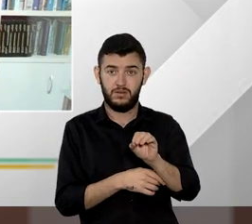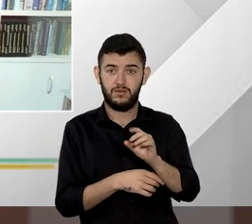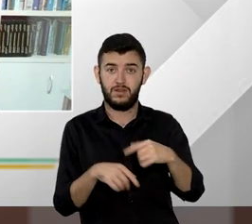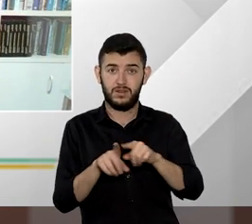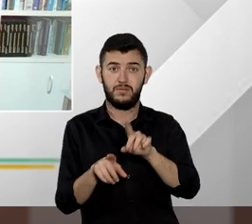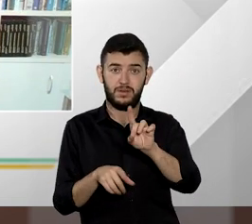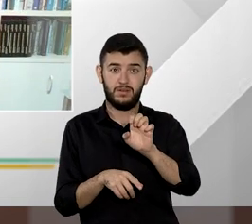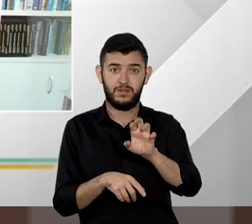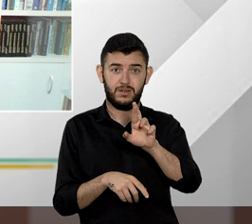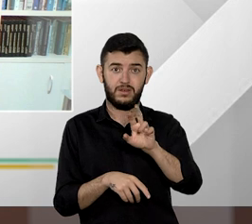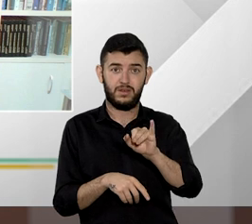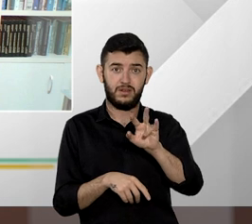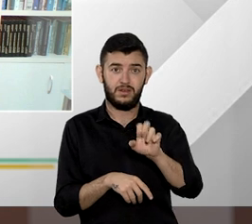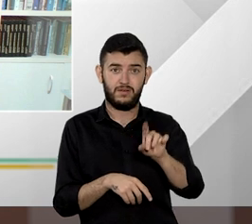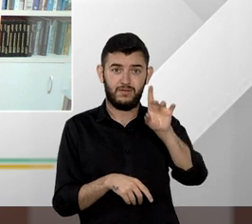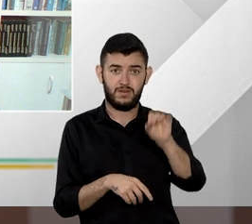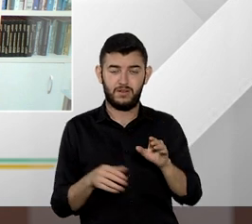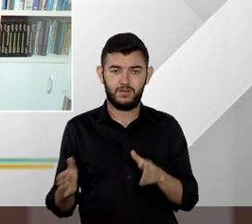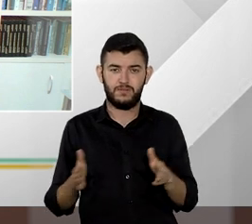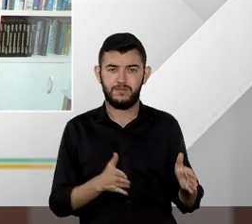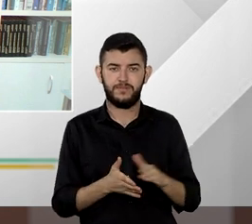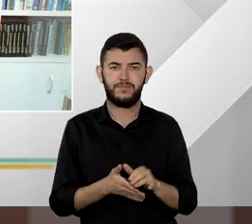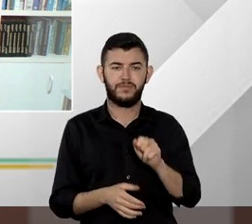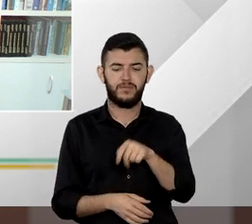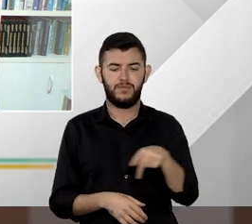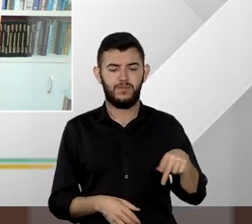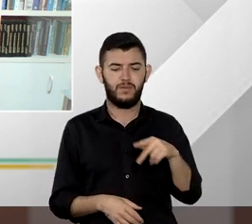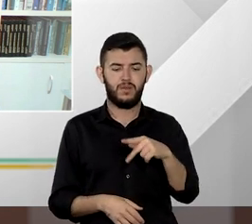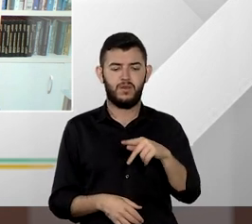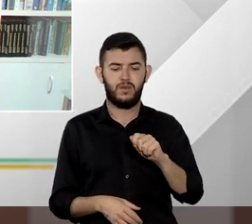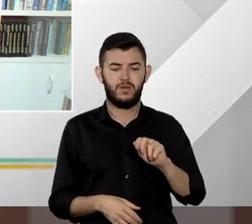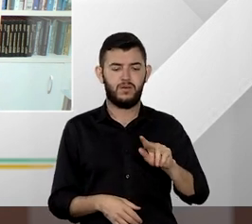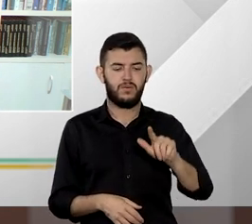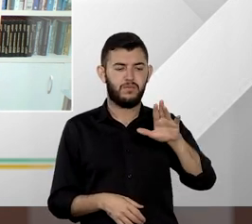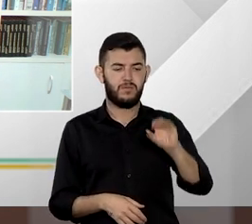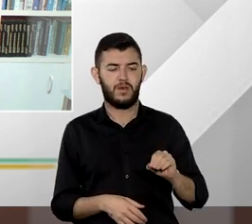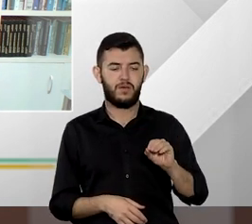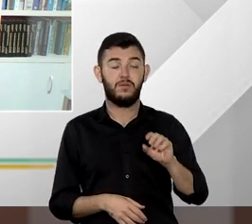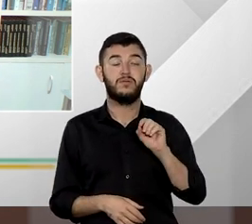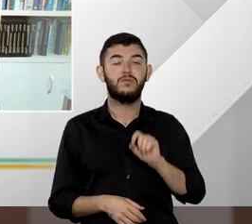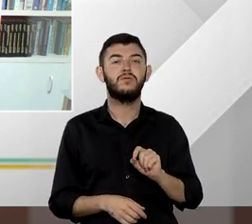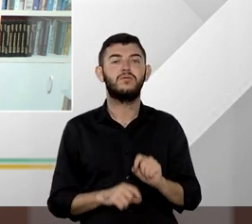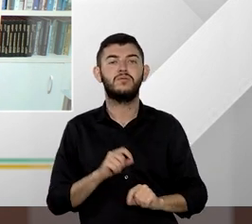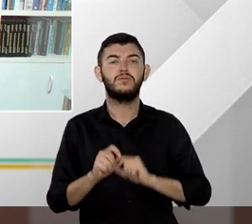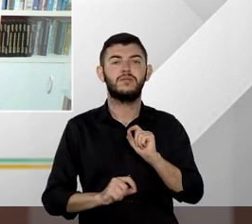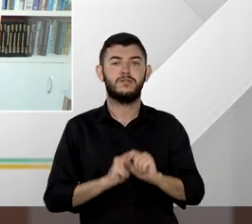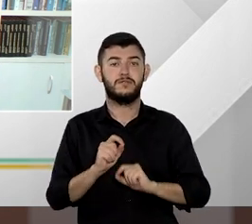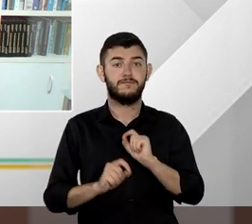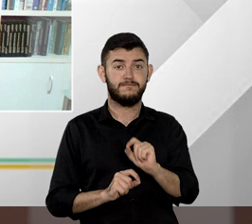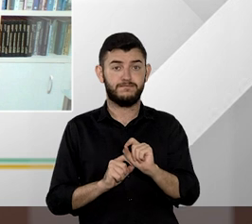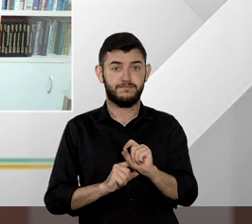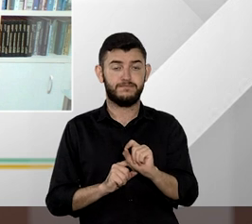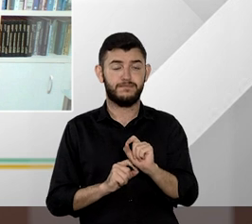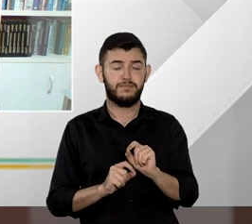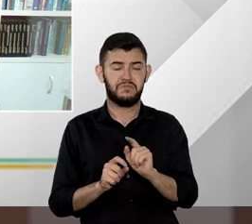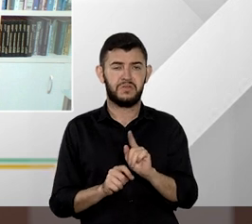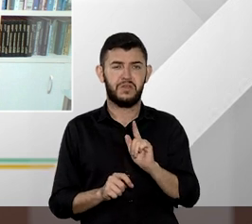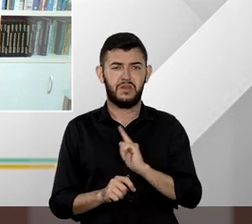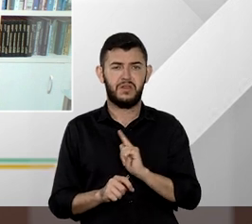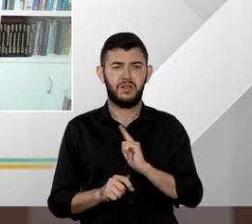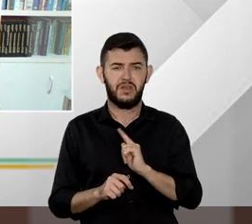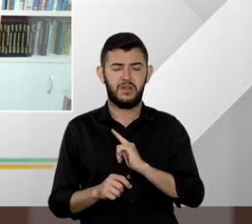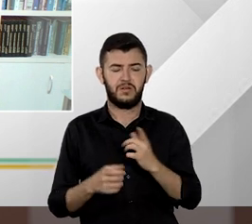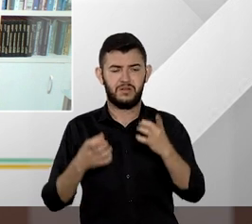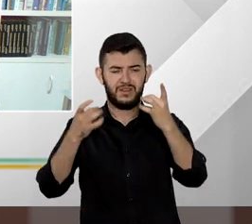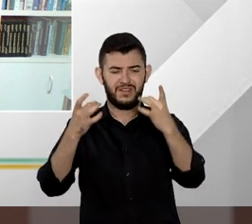professor professor Paulo o legislador como o senhor até mencionou enumera alguns temas presumidamente relevantes o senhor